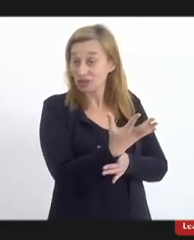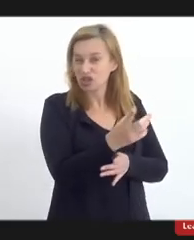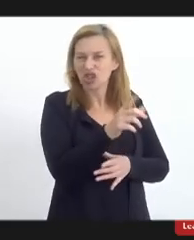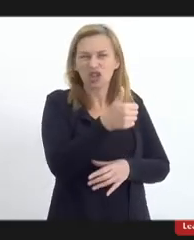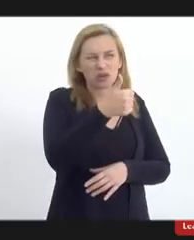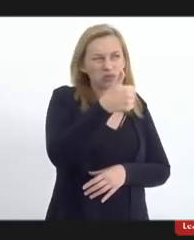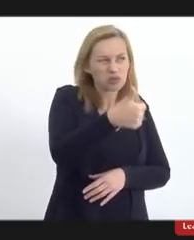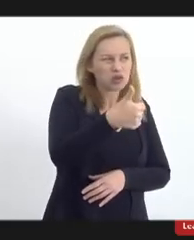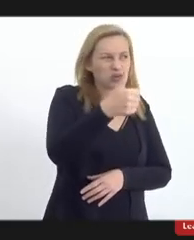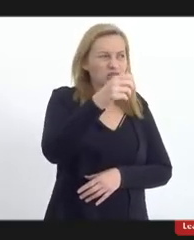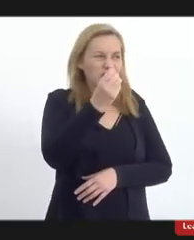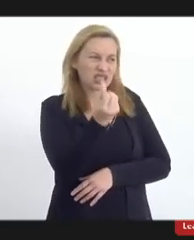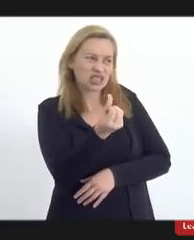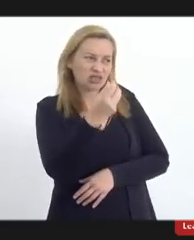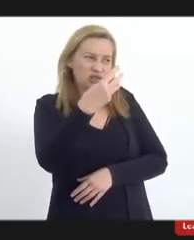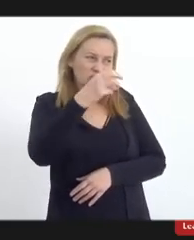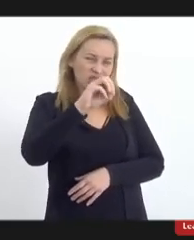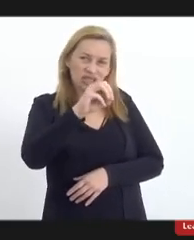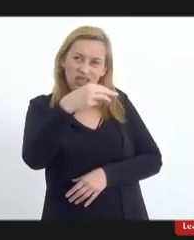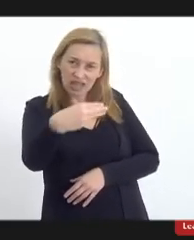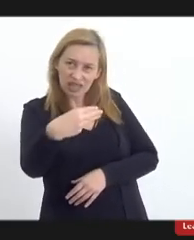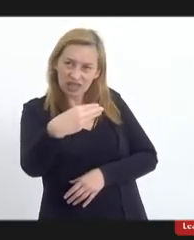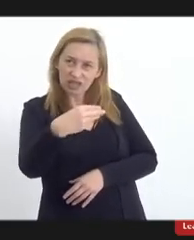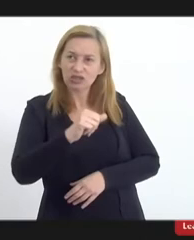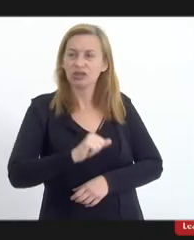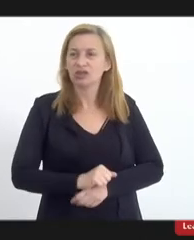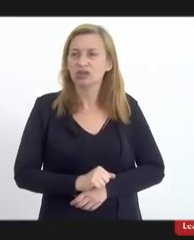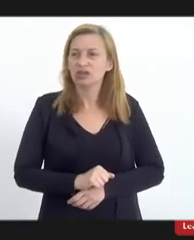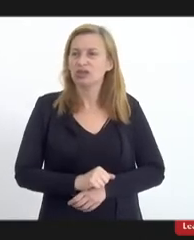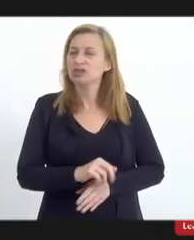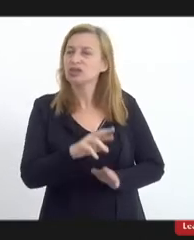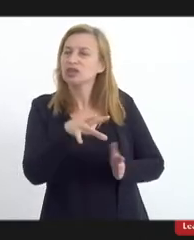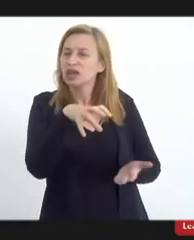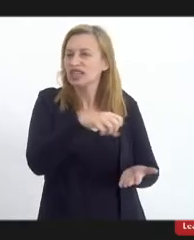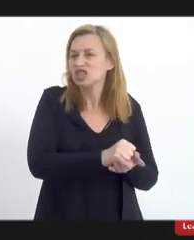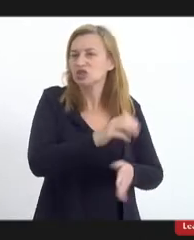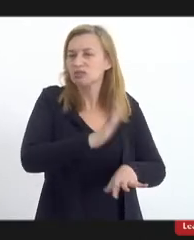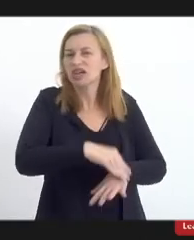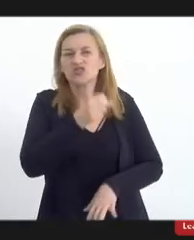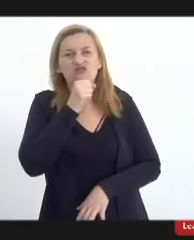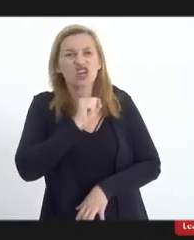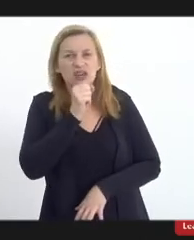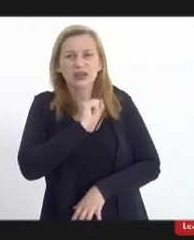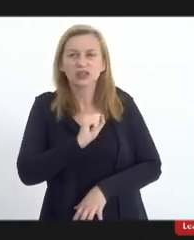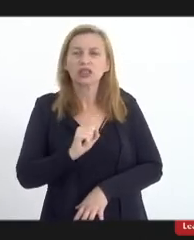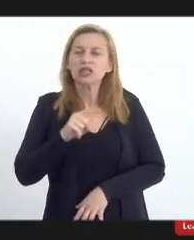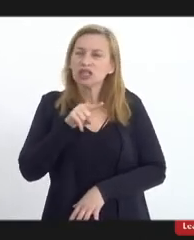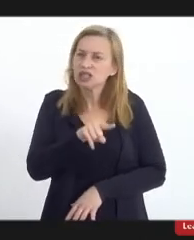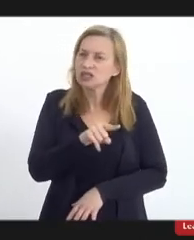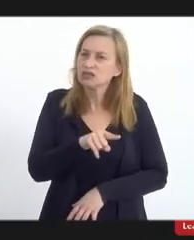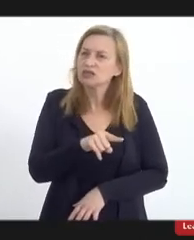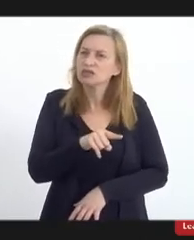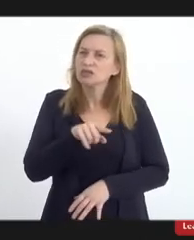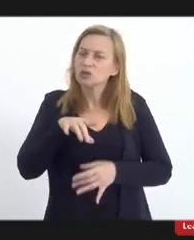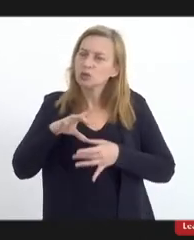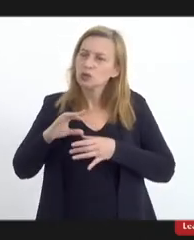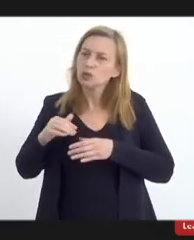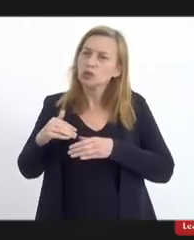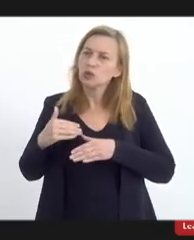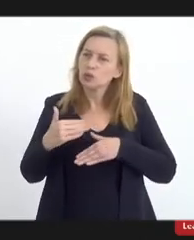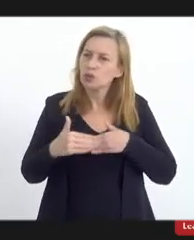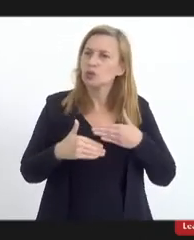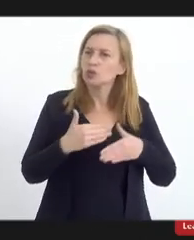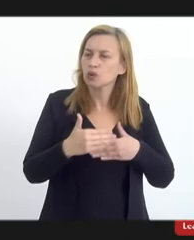1603 é o é o registro mais antigo e isso foi se intensificando